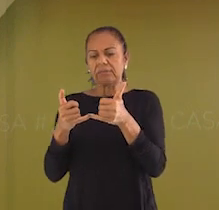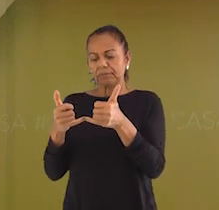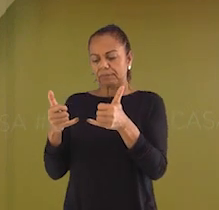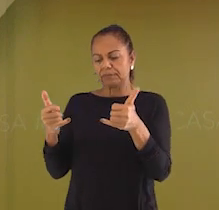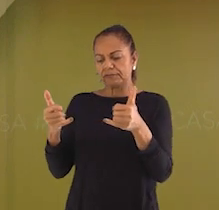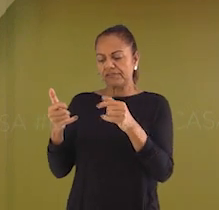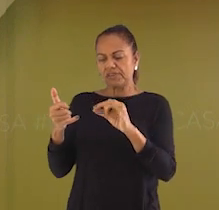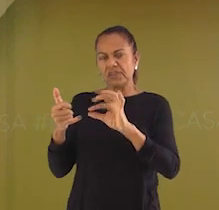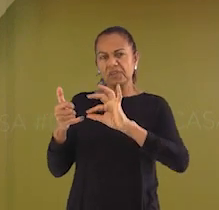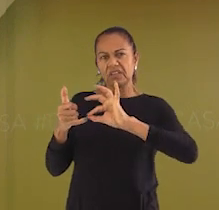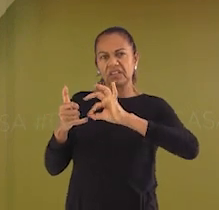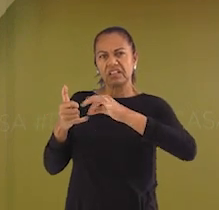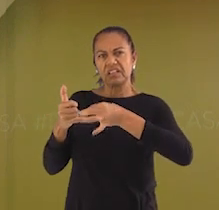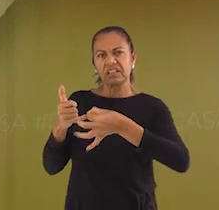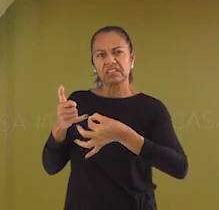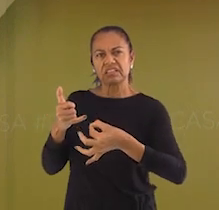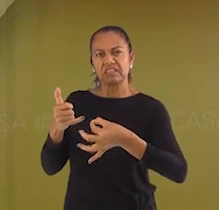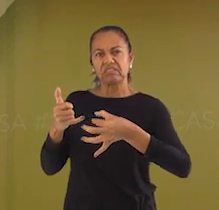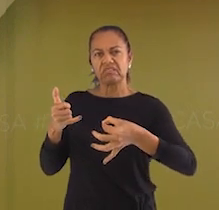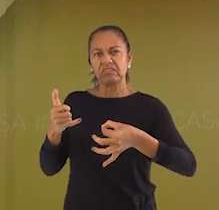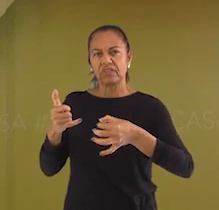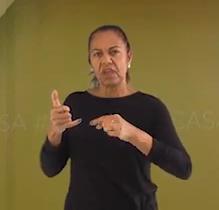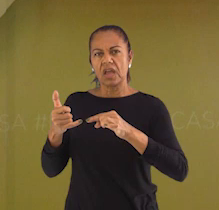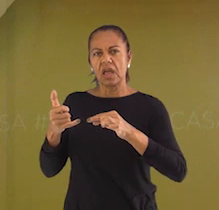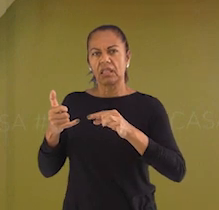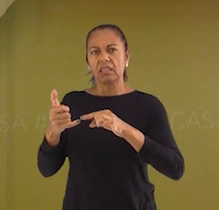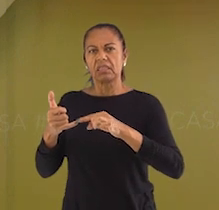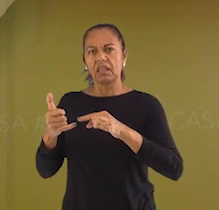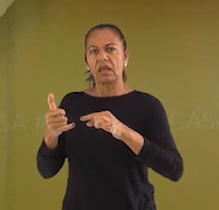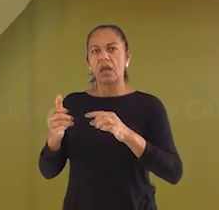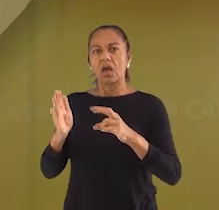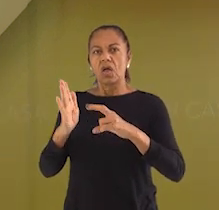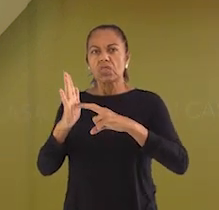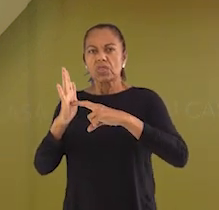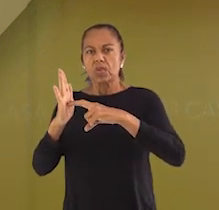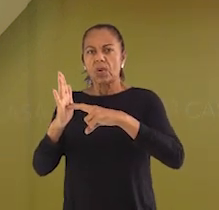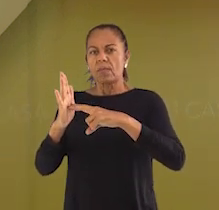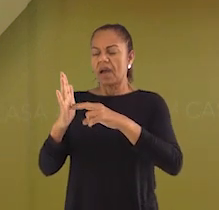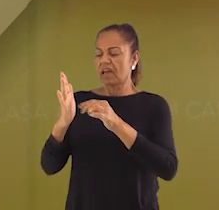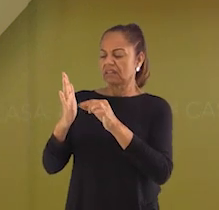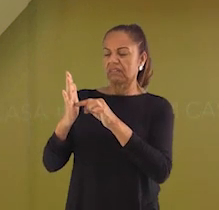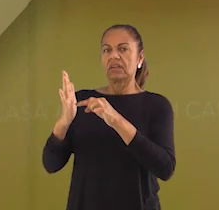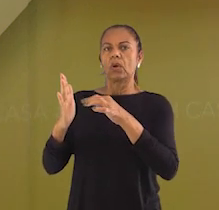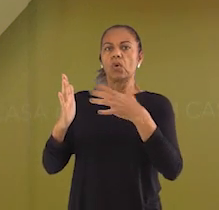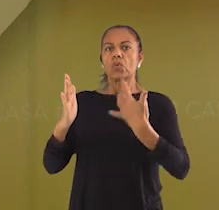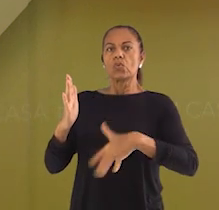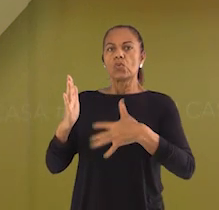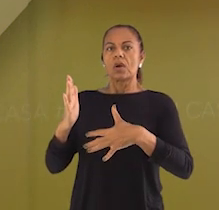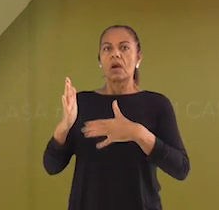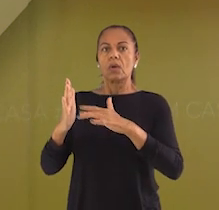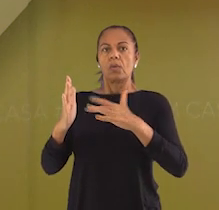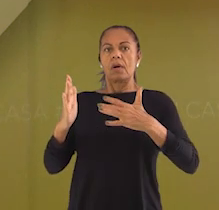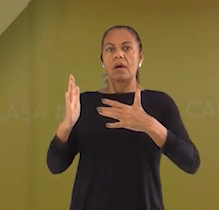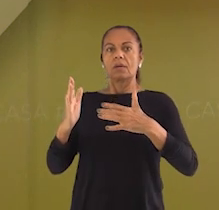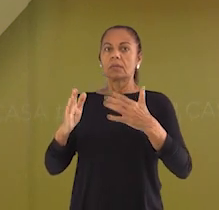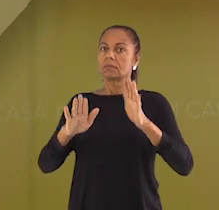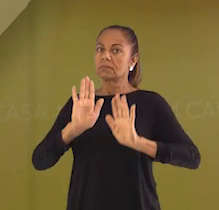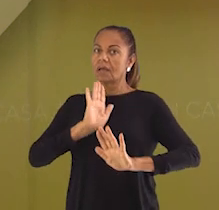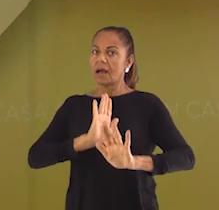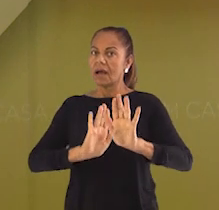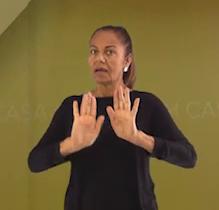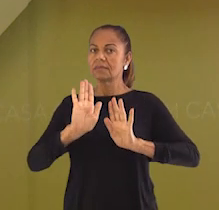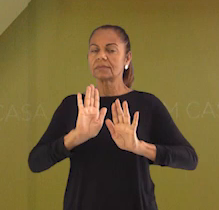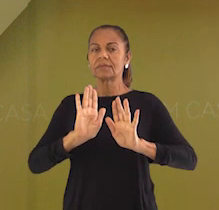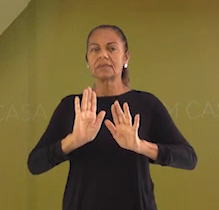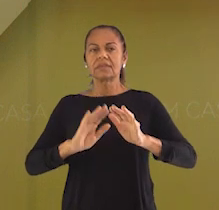desencapados, não colocar os dedos na tomada. O chuveiro elétrico também pode causar o famoso